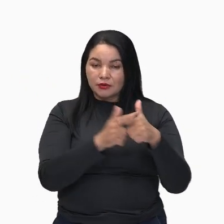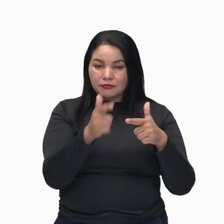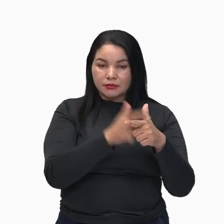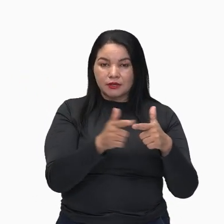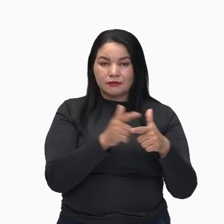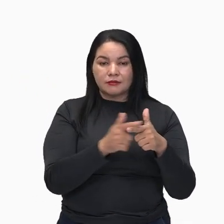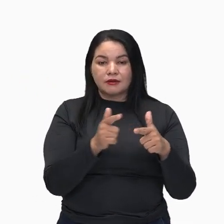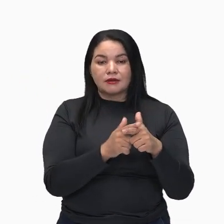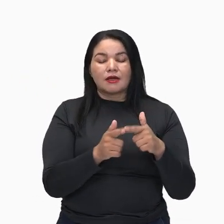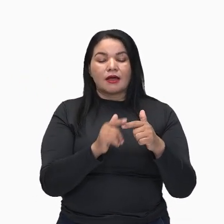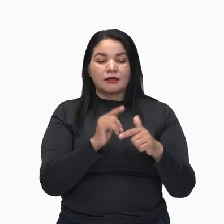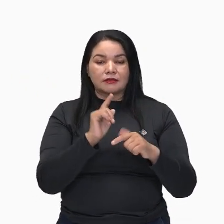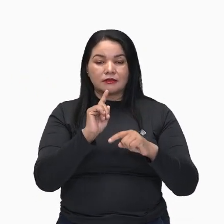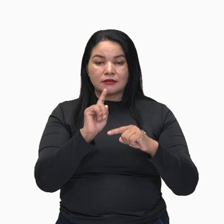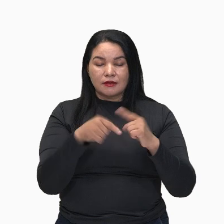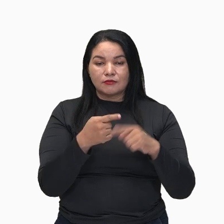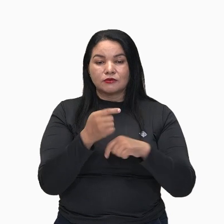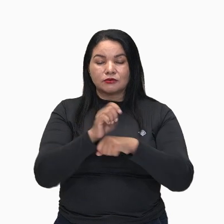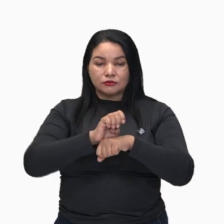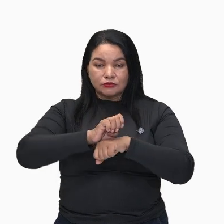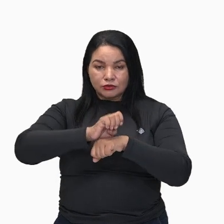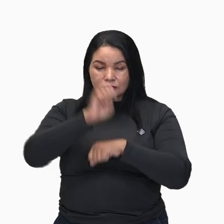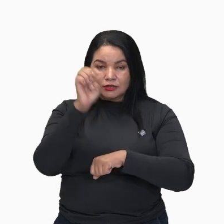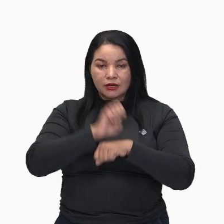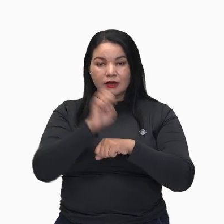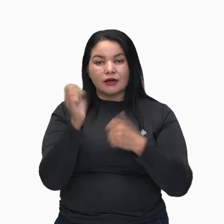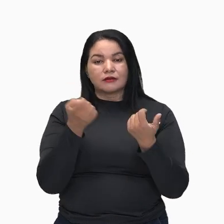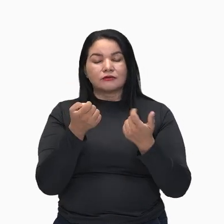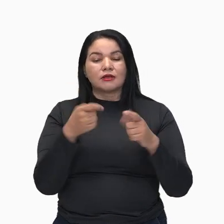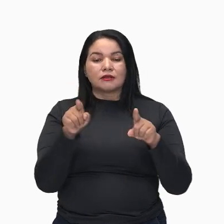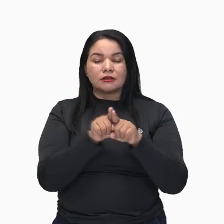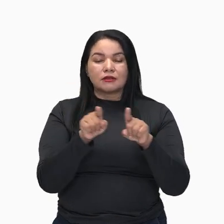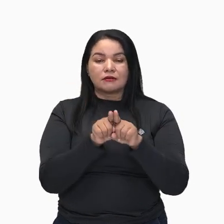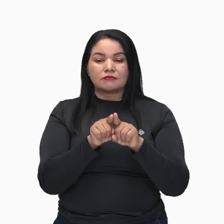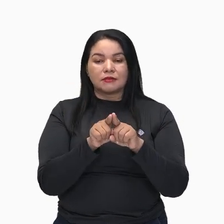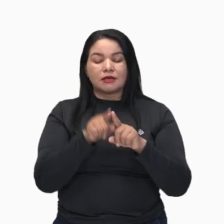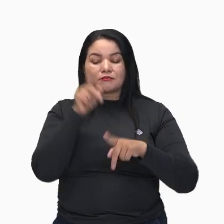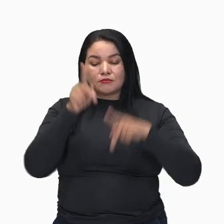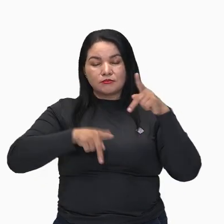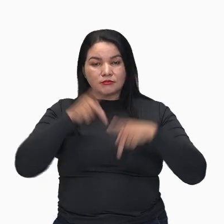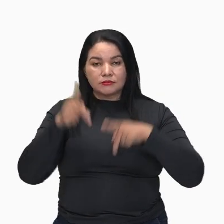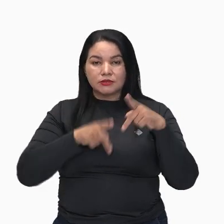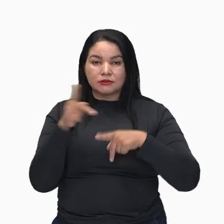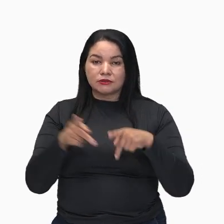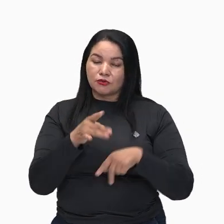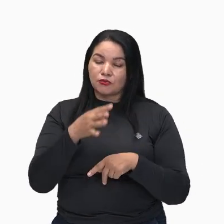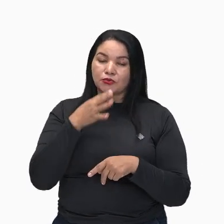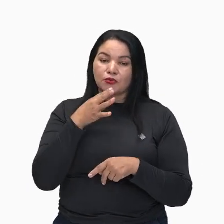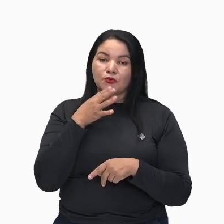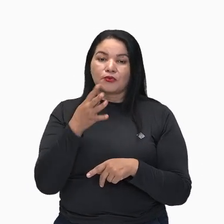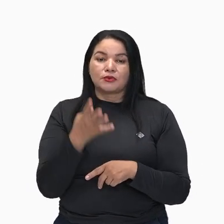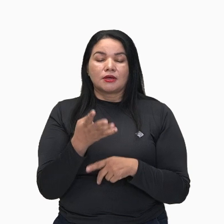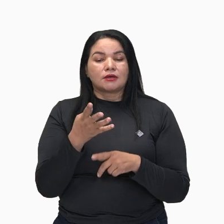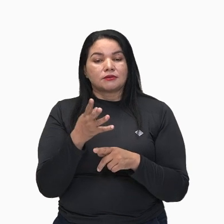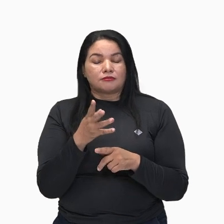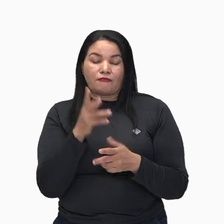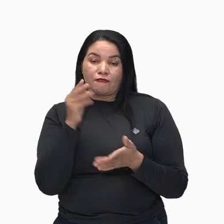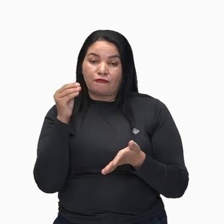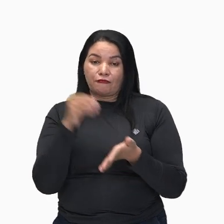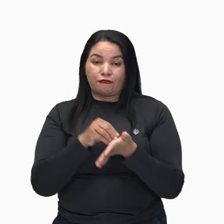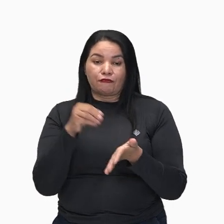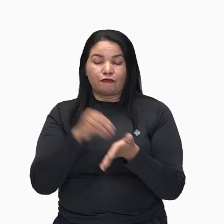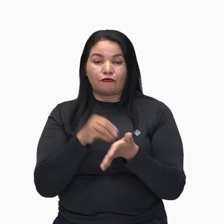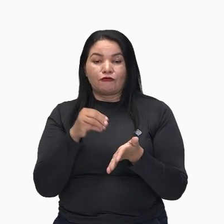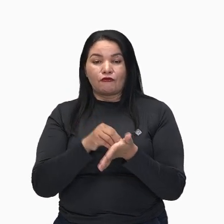ineficiência do Estado e do desconhecimento da própria população em relação a essas comunidades e